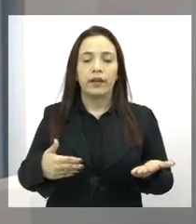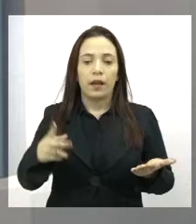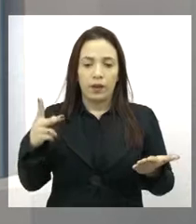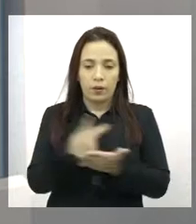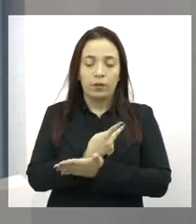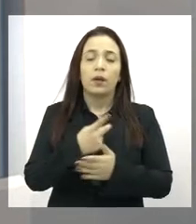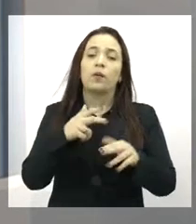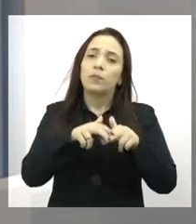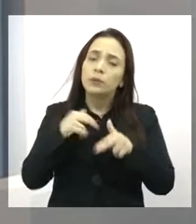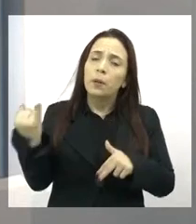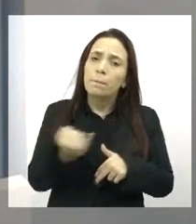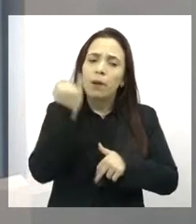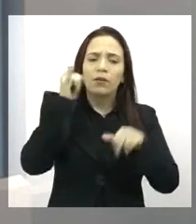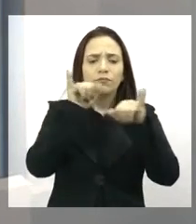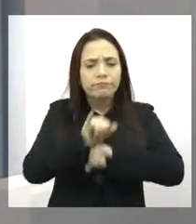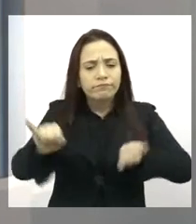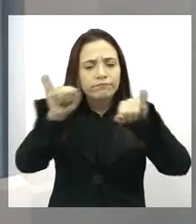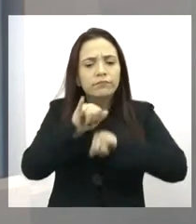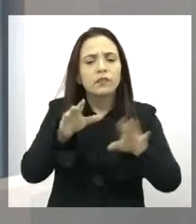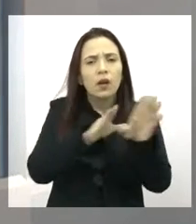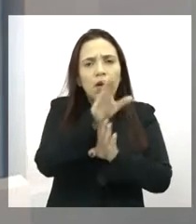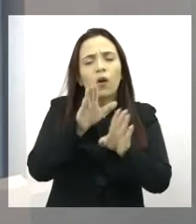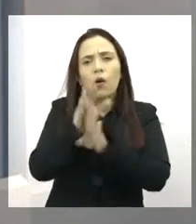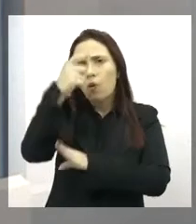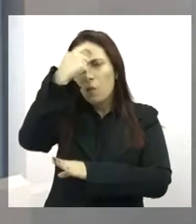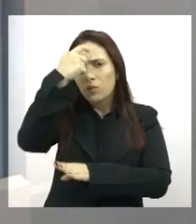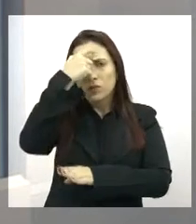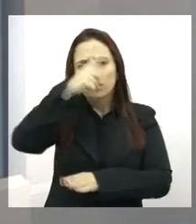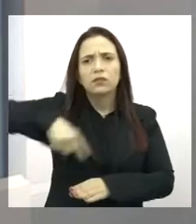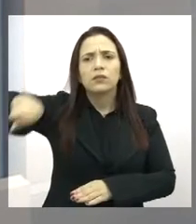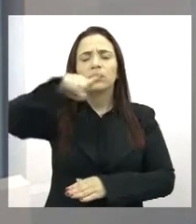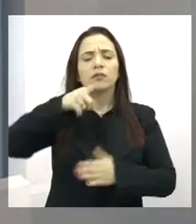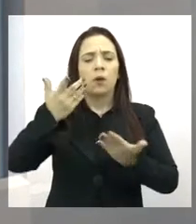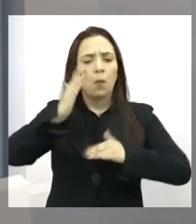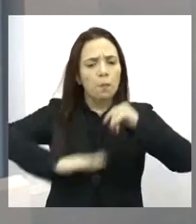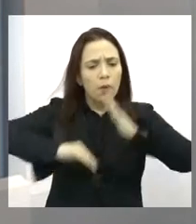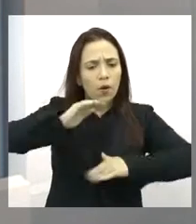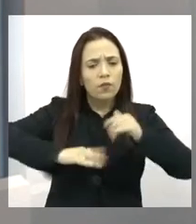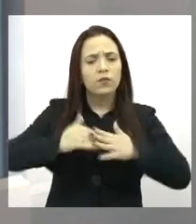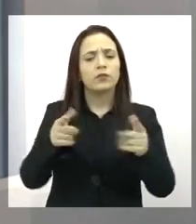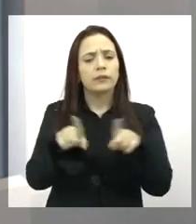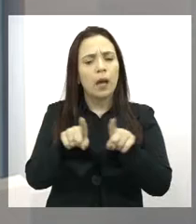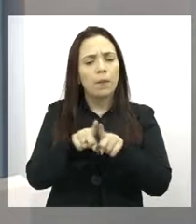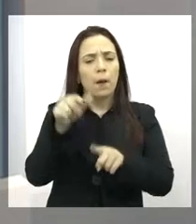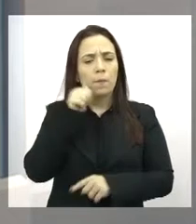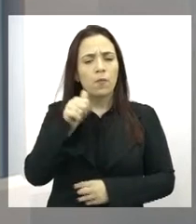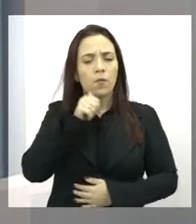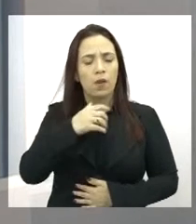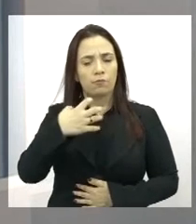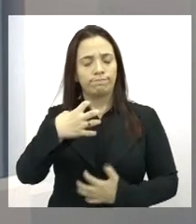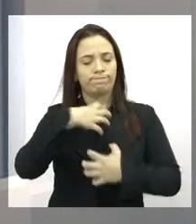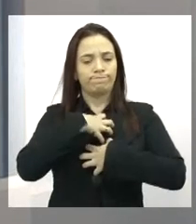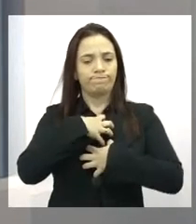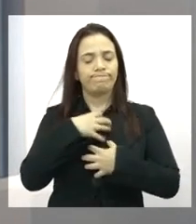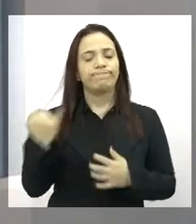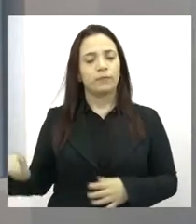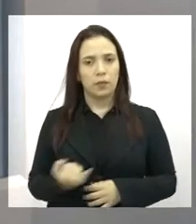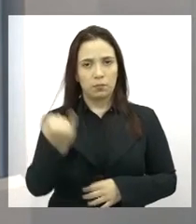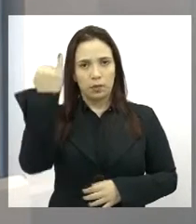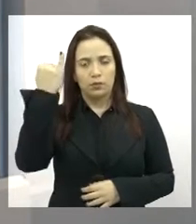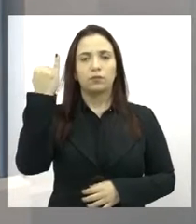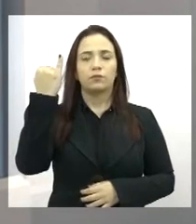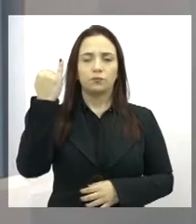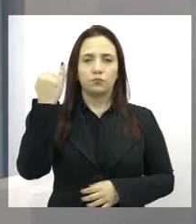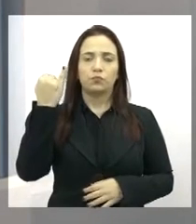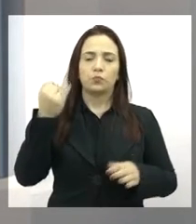Então, é importante que a gente possa realmente sensibilizar os profissionais e empoderar as mulheres para a importância do